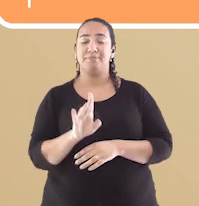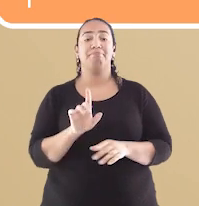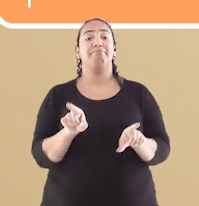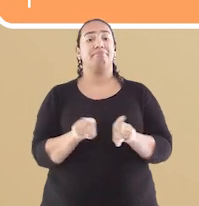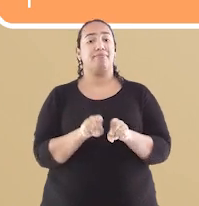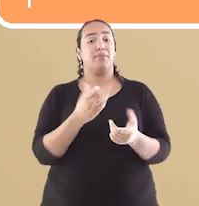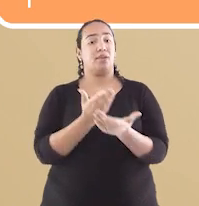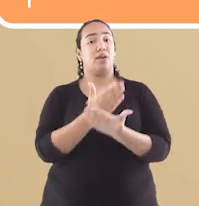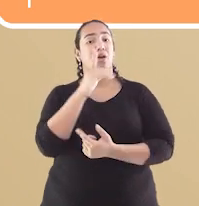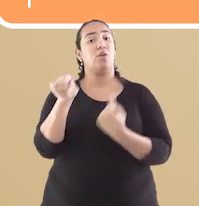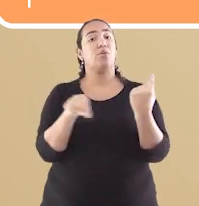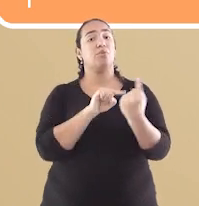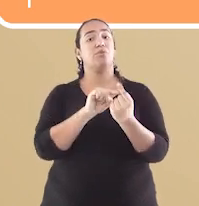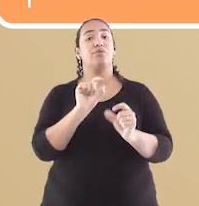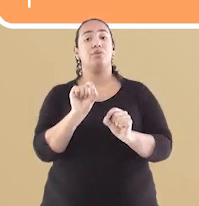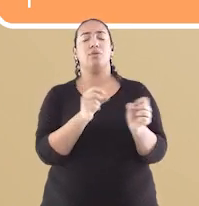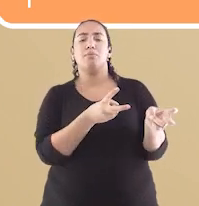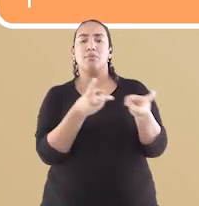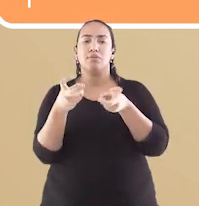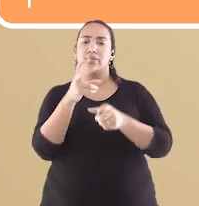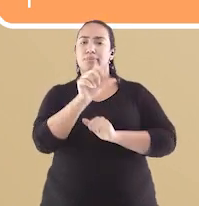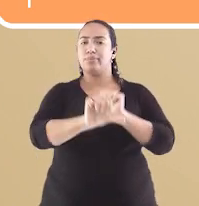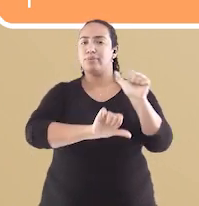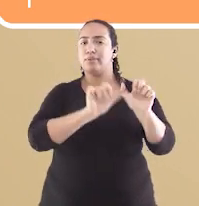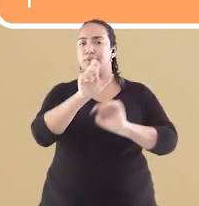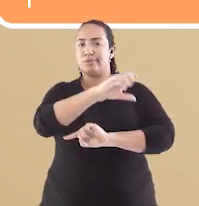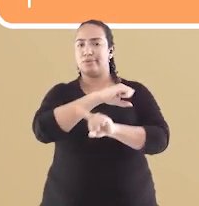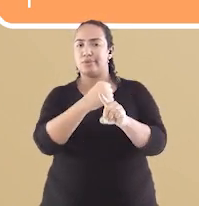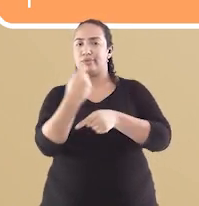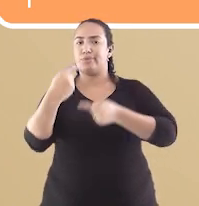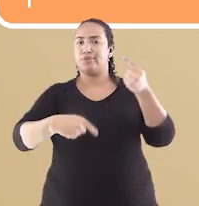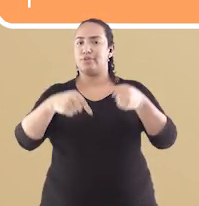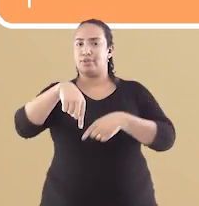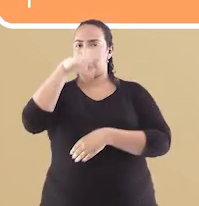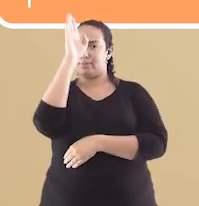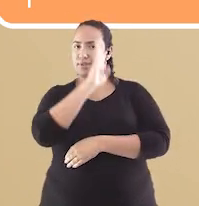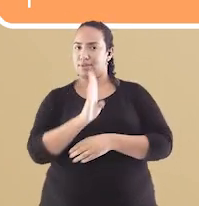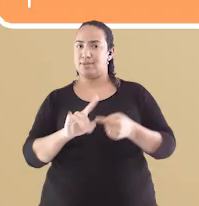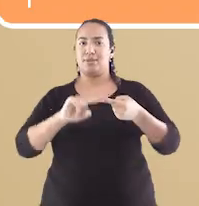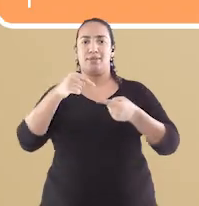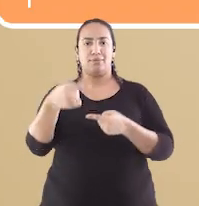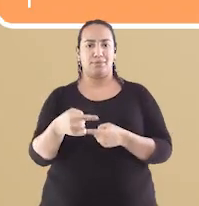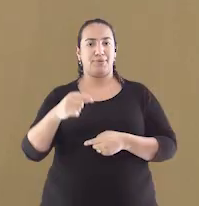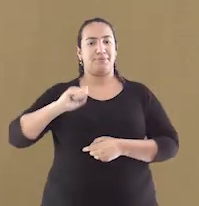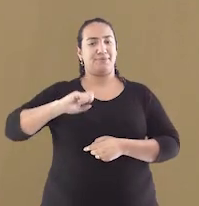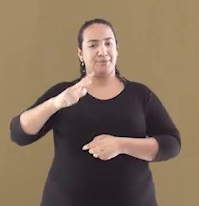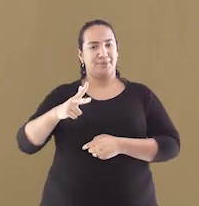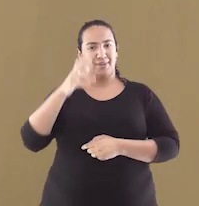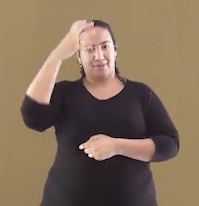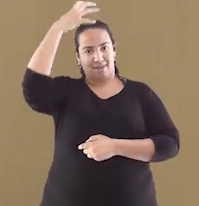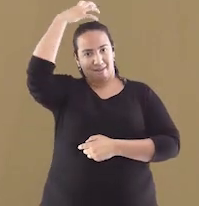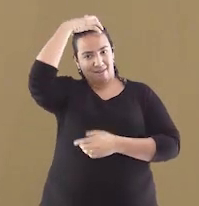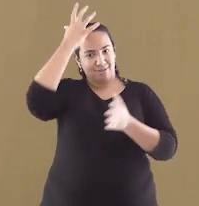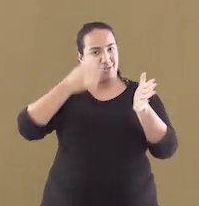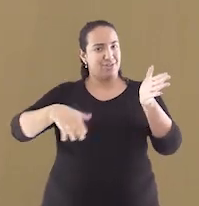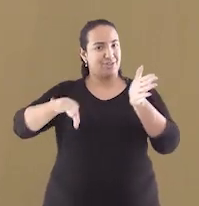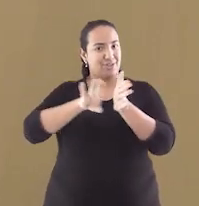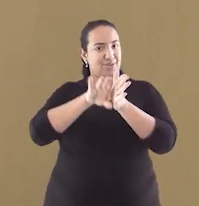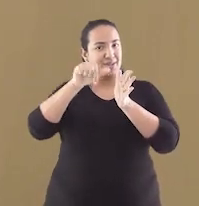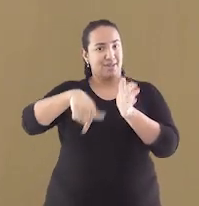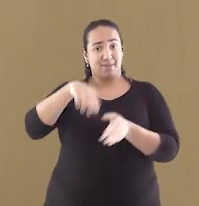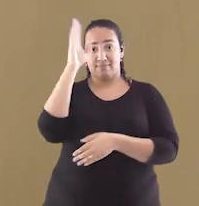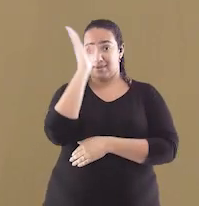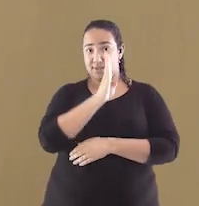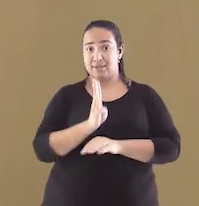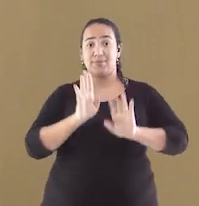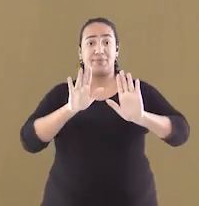identificar as mudanças sociopolíticas no Brasil após a chegada da família real no país. Antes de começarmos nossa